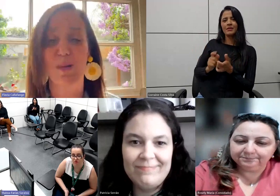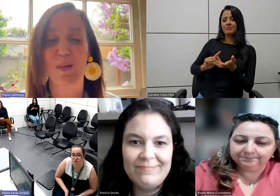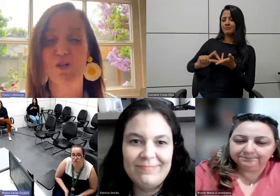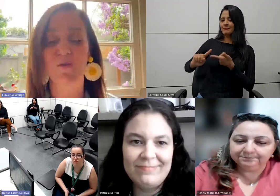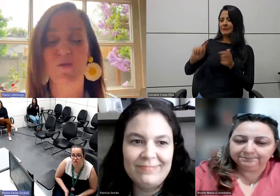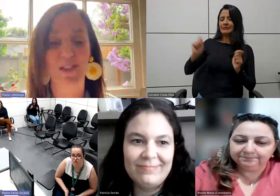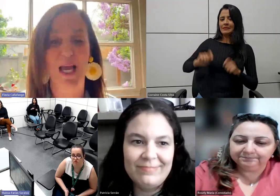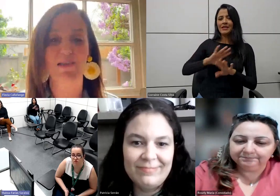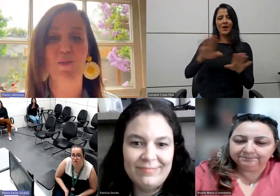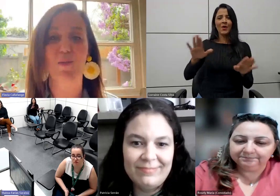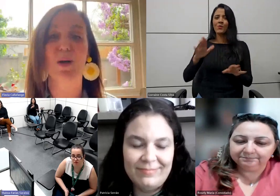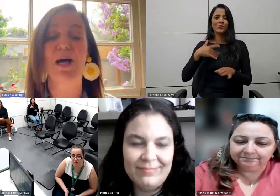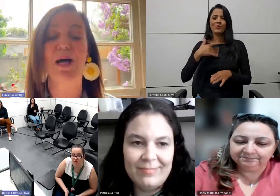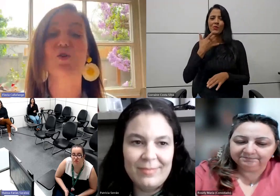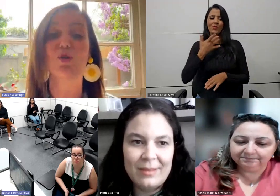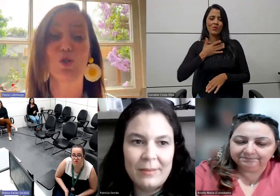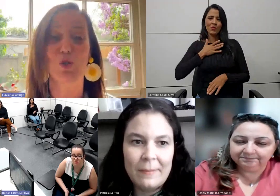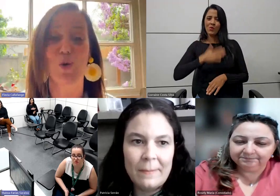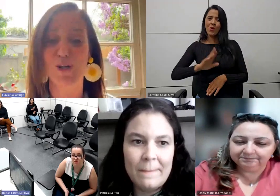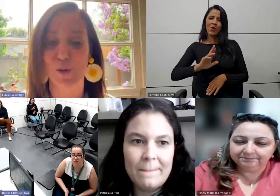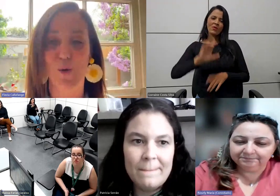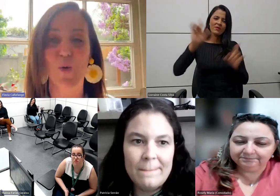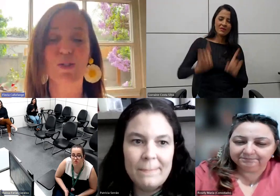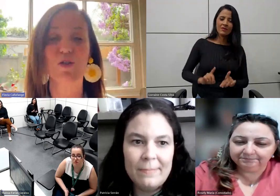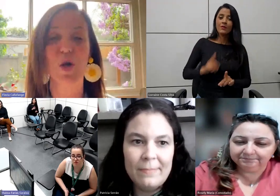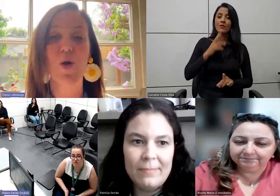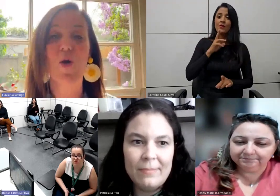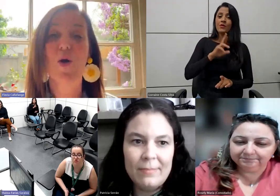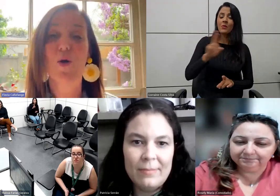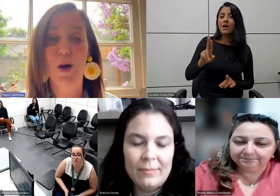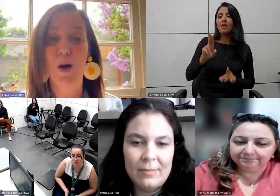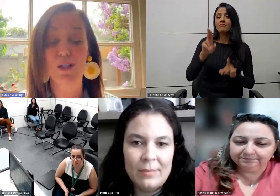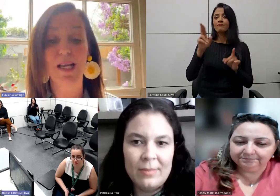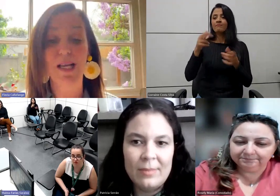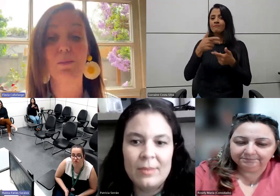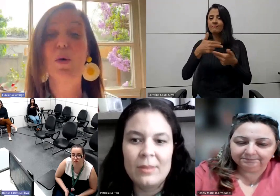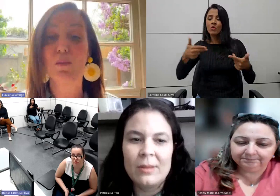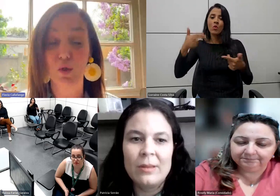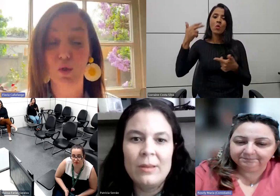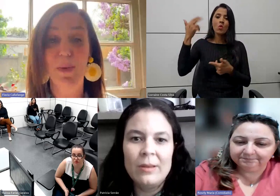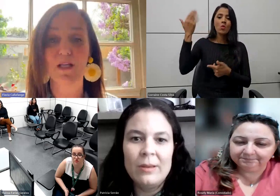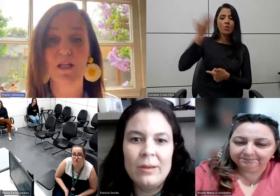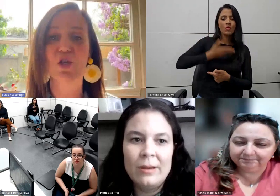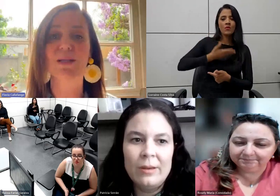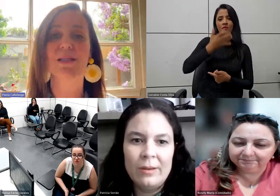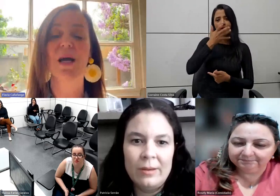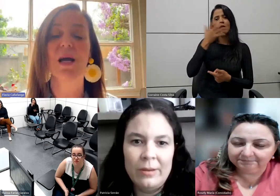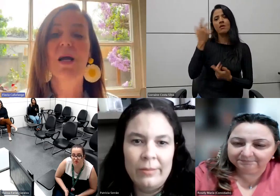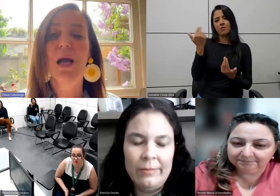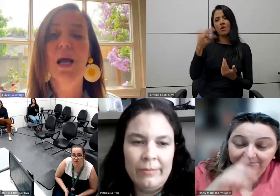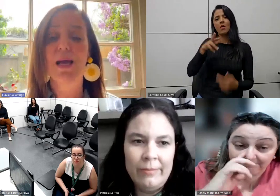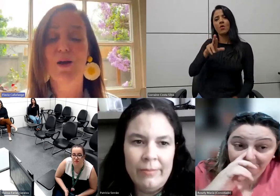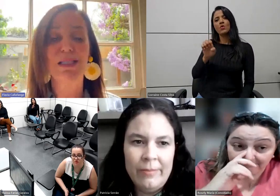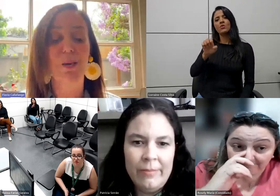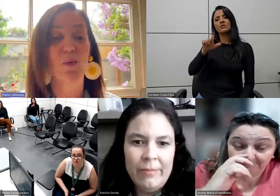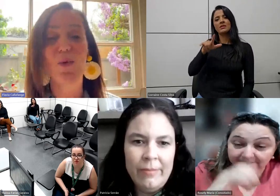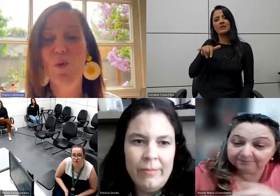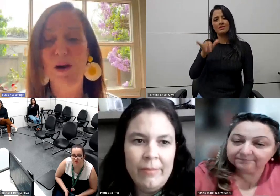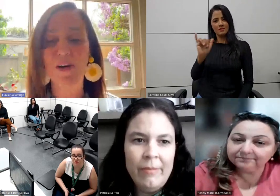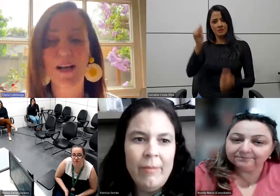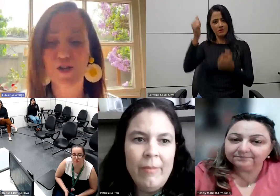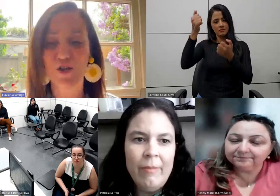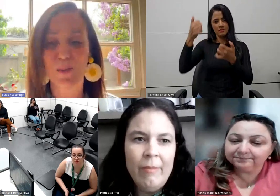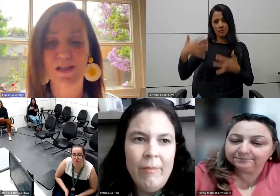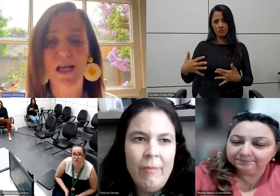Então, eu não gosto de chamar de deficiência, vamos chamar de condições ocultas. Como a Roseli muito bem disse, eu